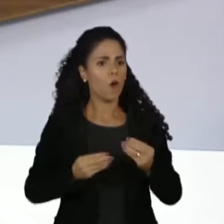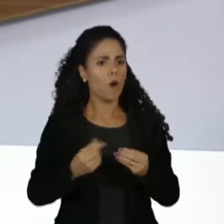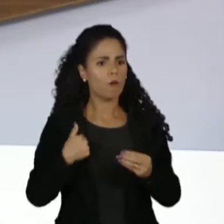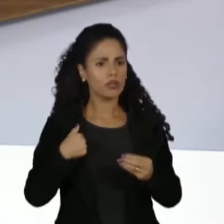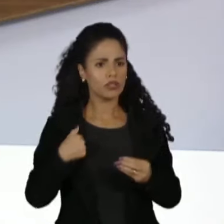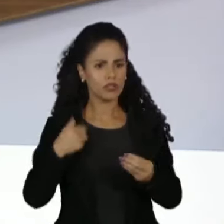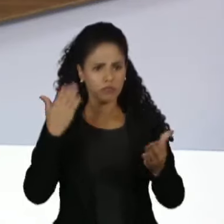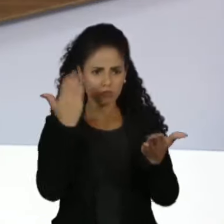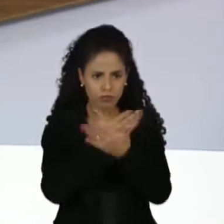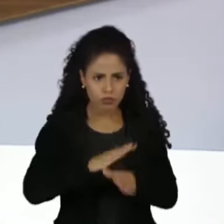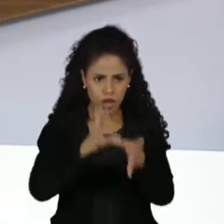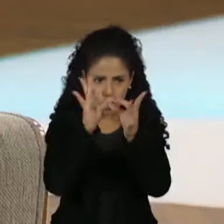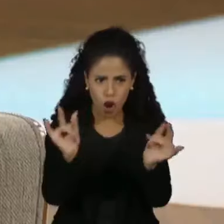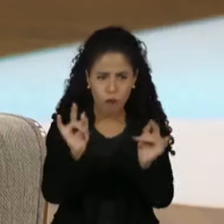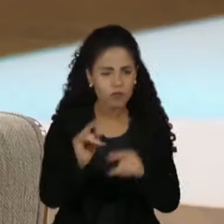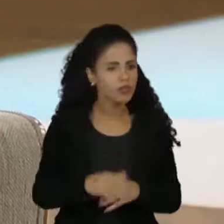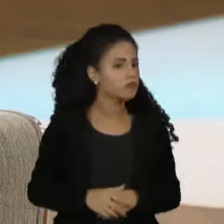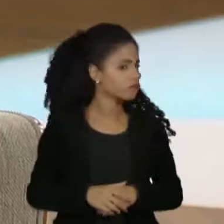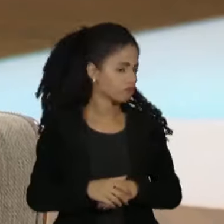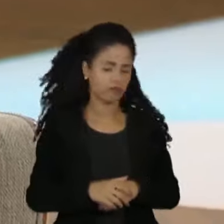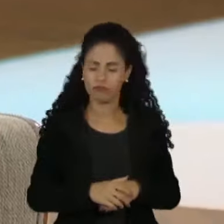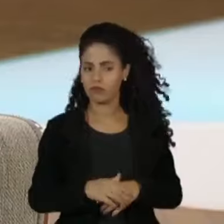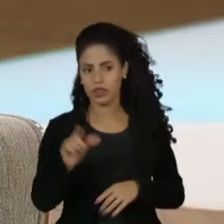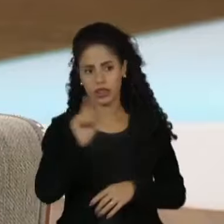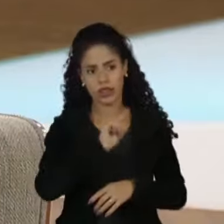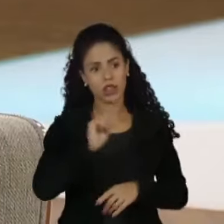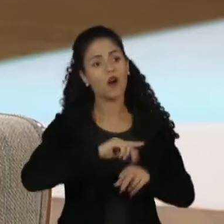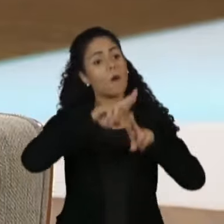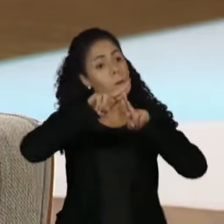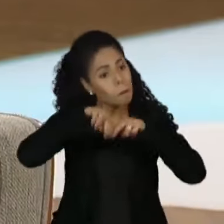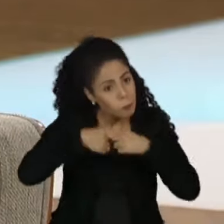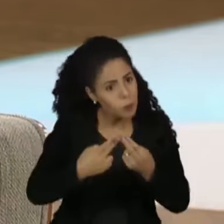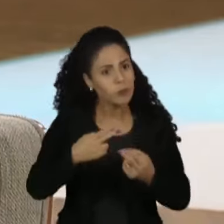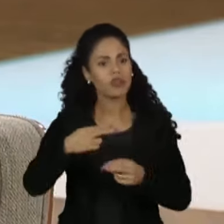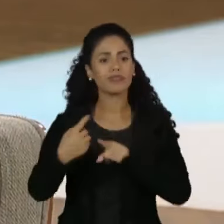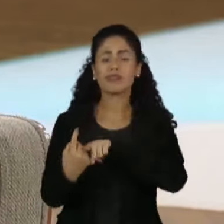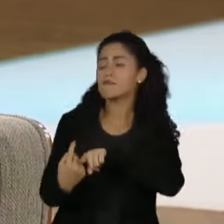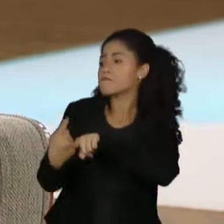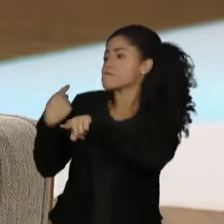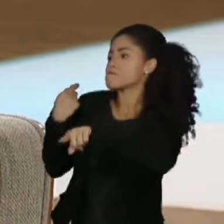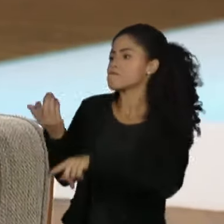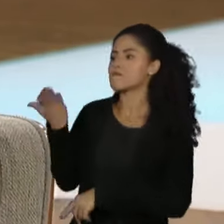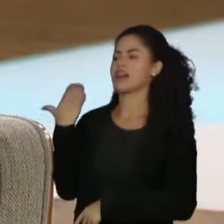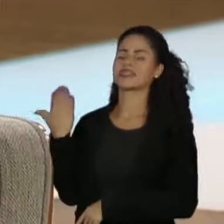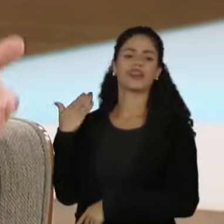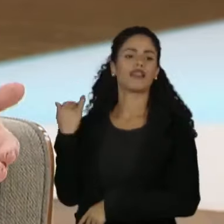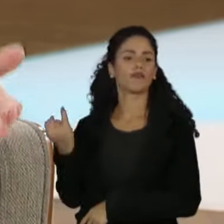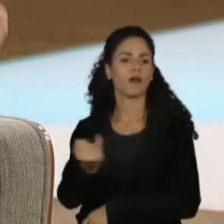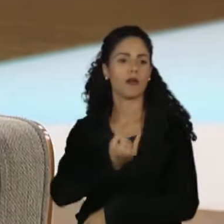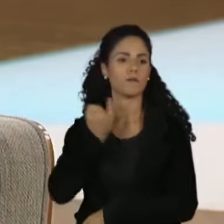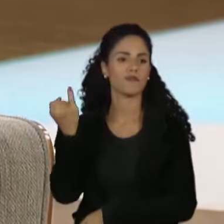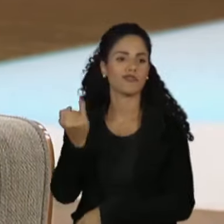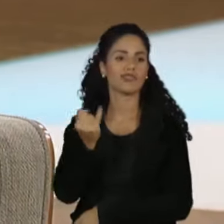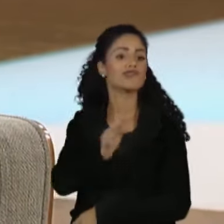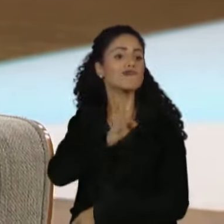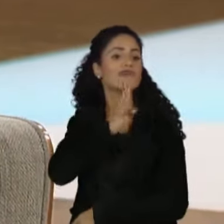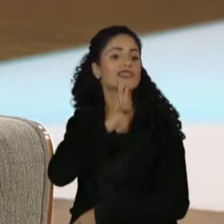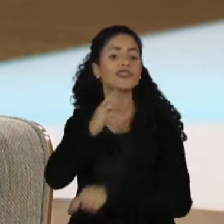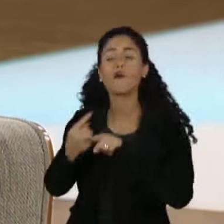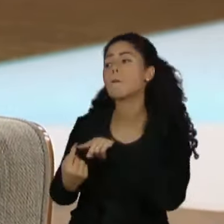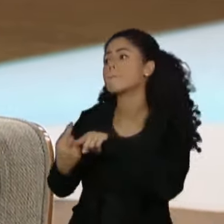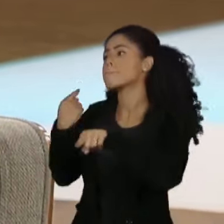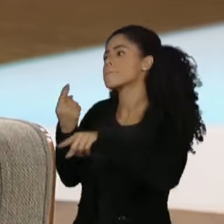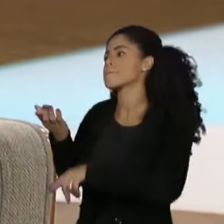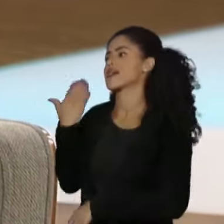desaparece. Por isso que o passado é importante e por isso que conhecer esse passado